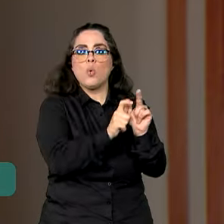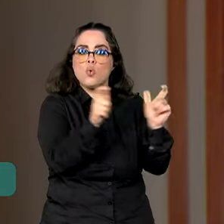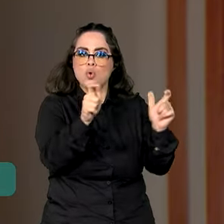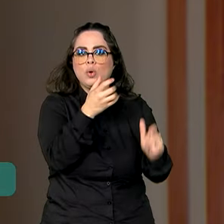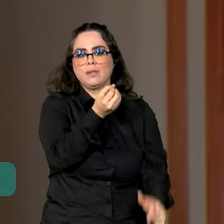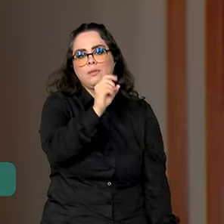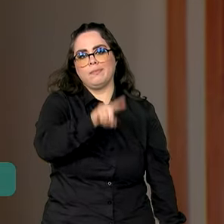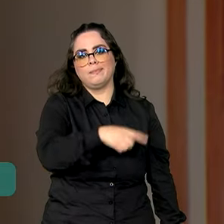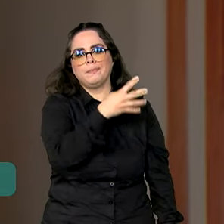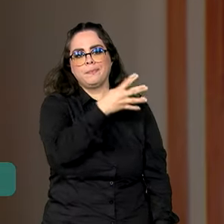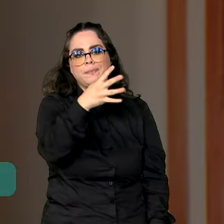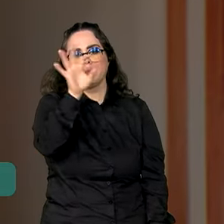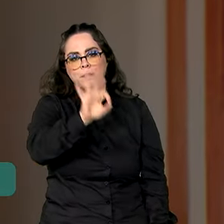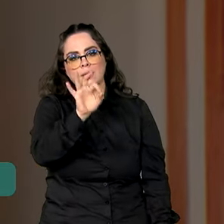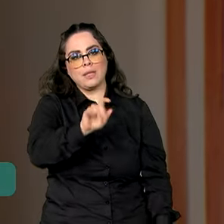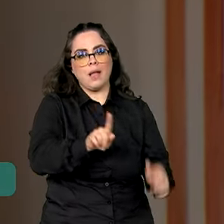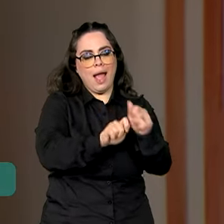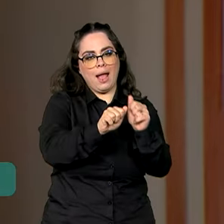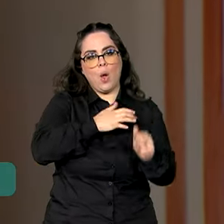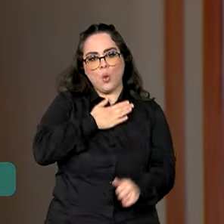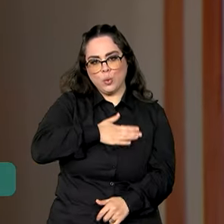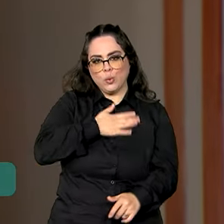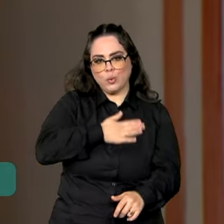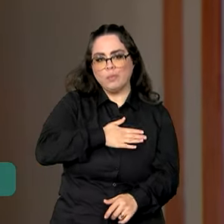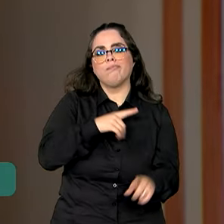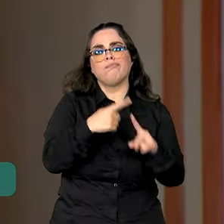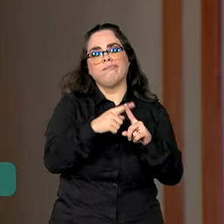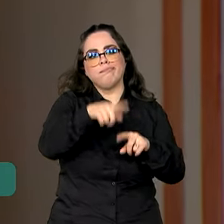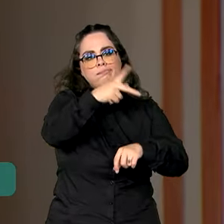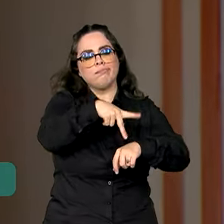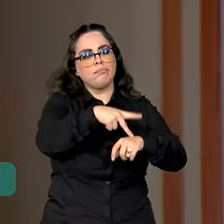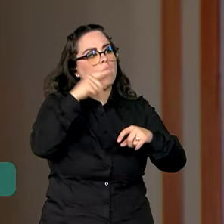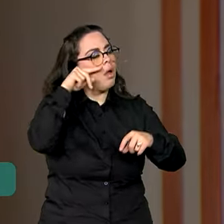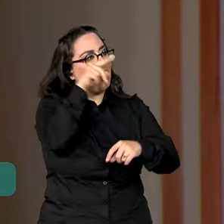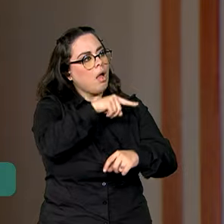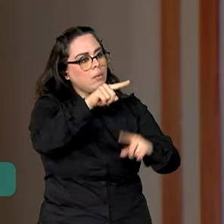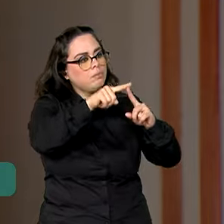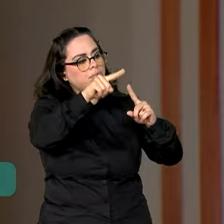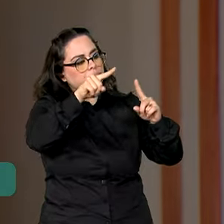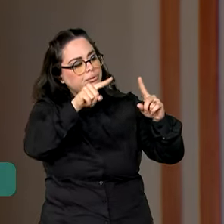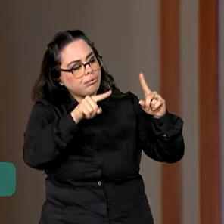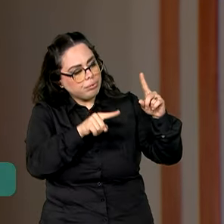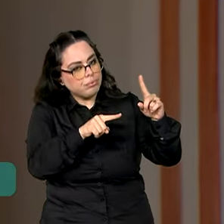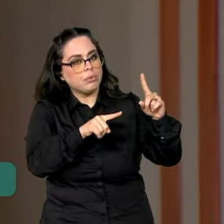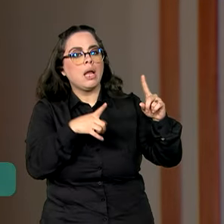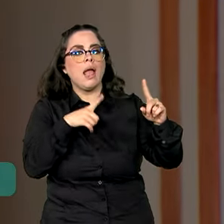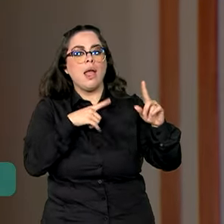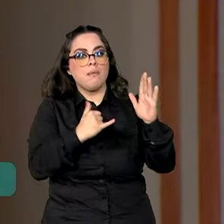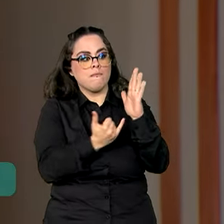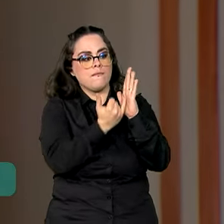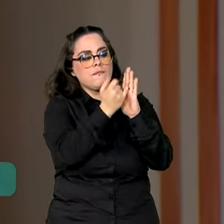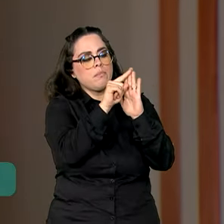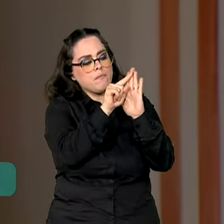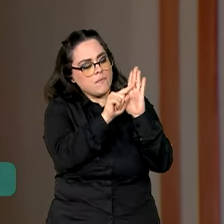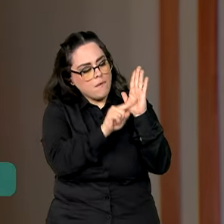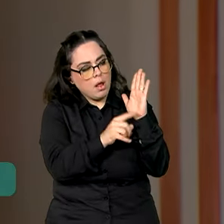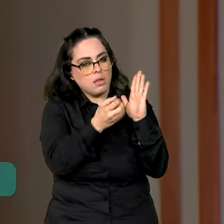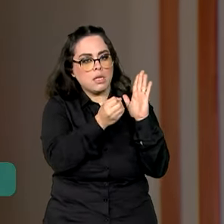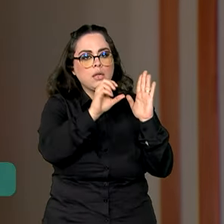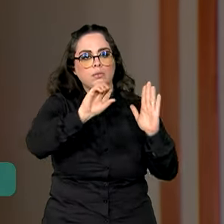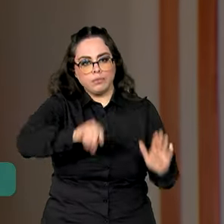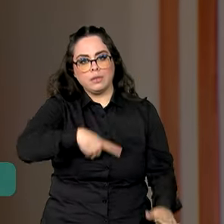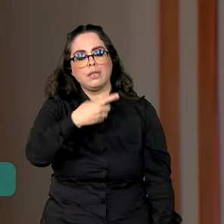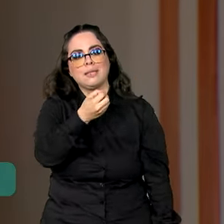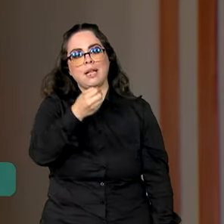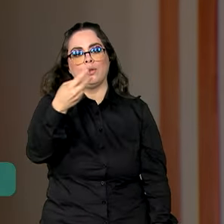,44% em relação a agosto, quando o país registrou deflação, ou seja, inflação negativa de 0